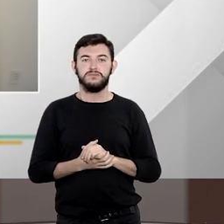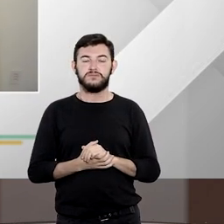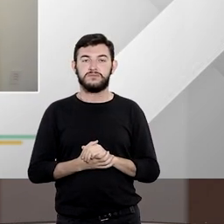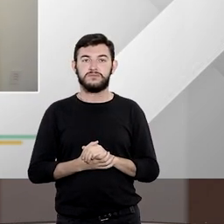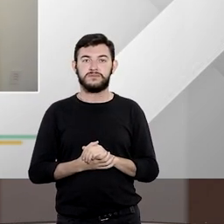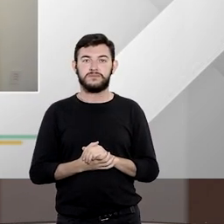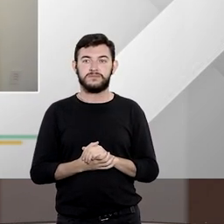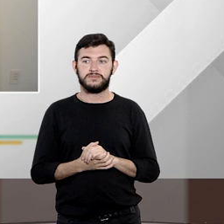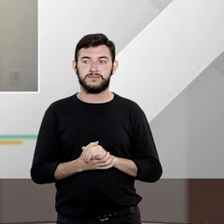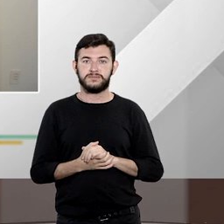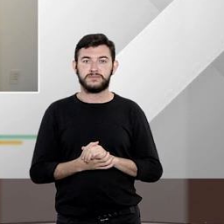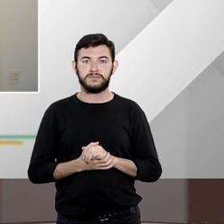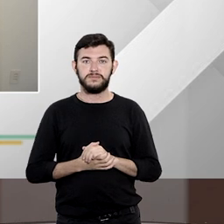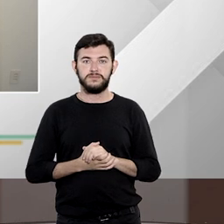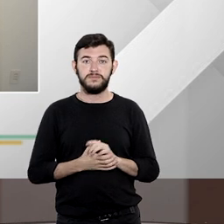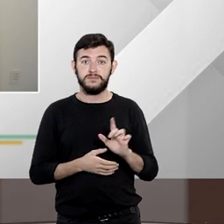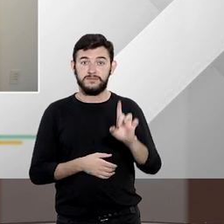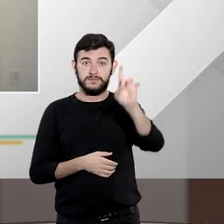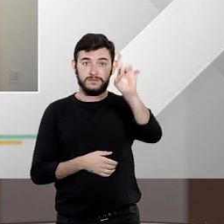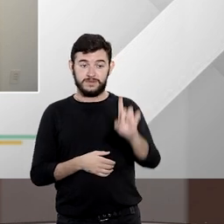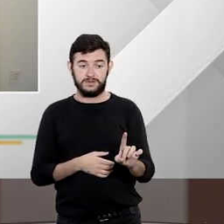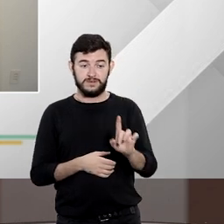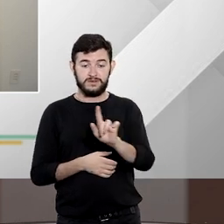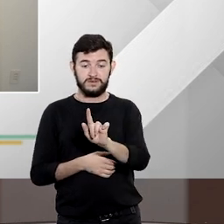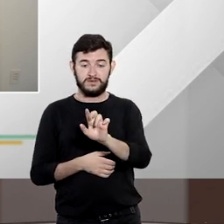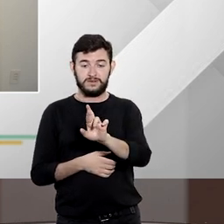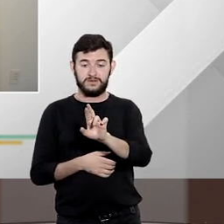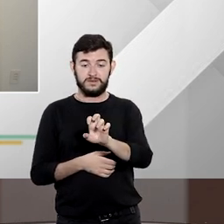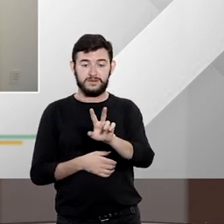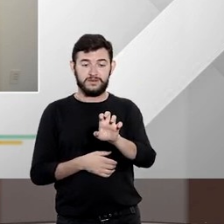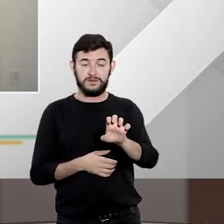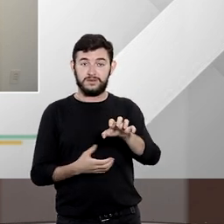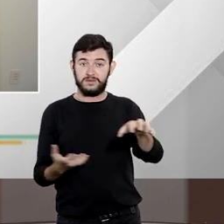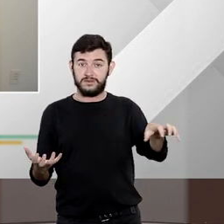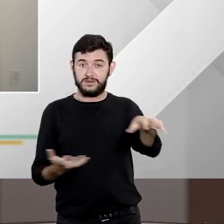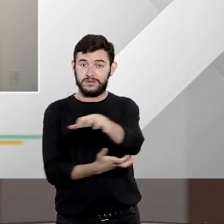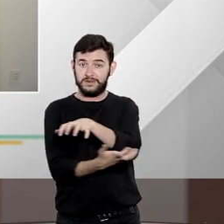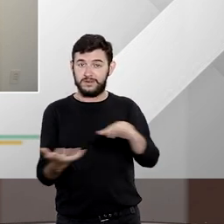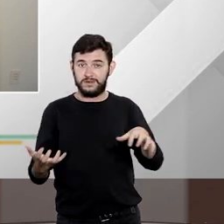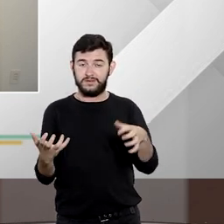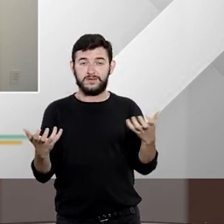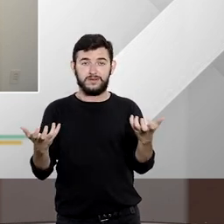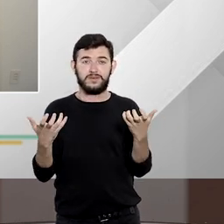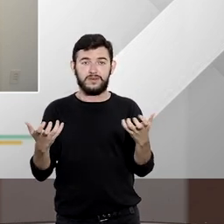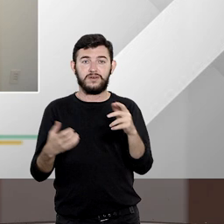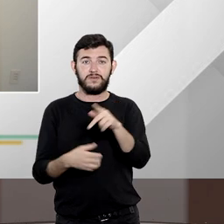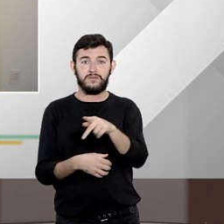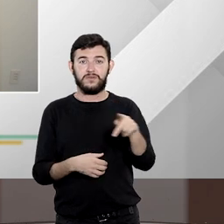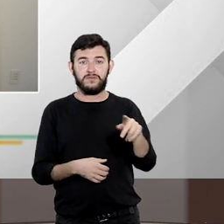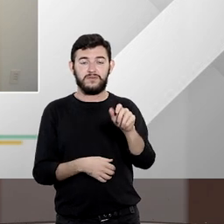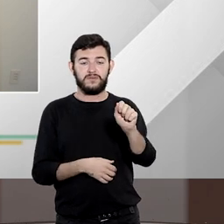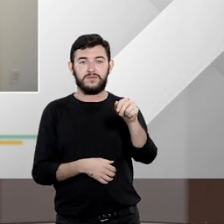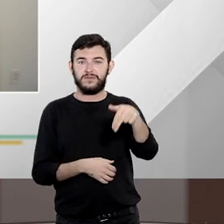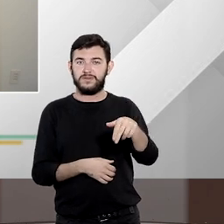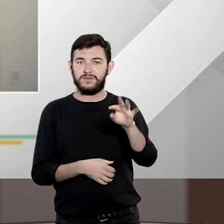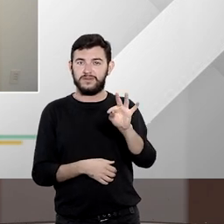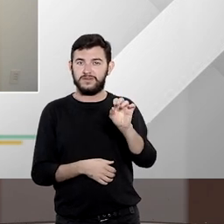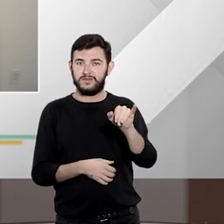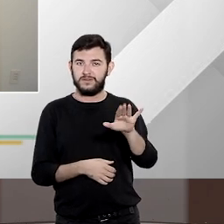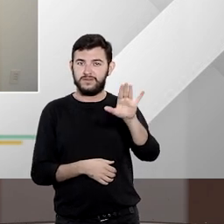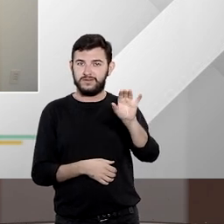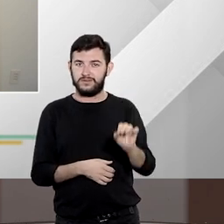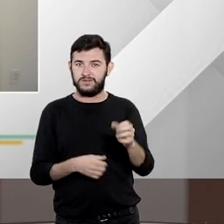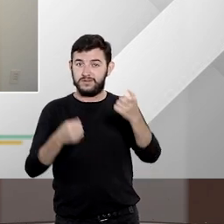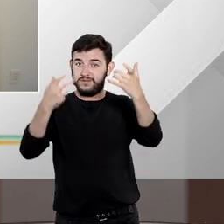falando ainda sobre esse direito de greve eu gostaria de ser mais específica aí com o professor Antônio Rodrigo por favor o STF